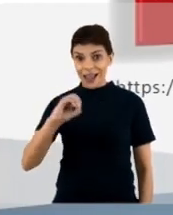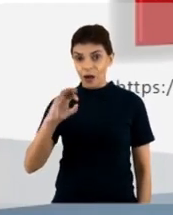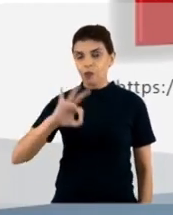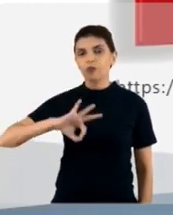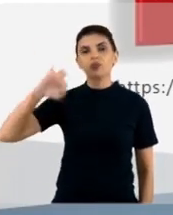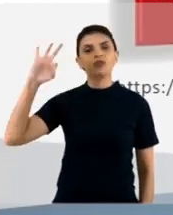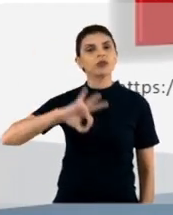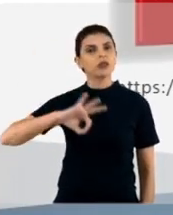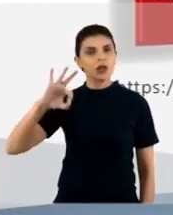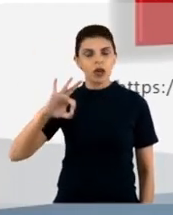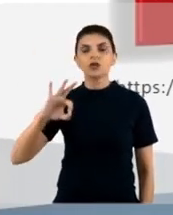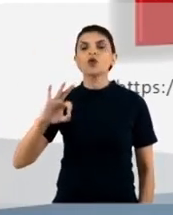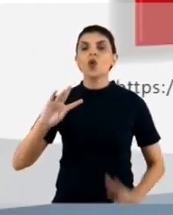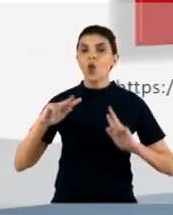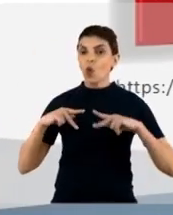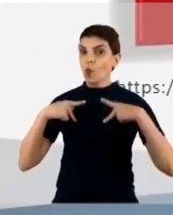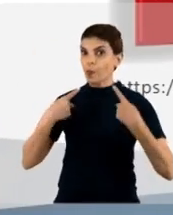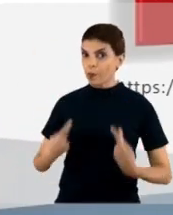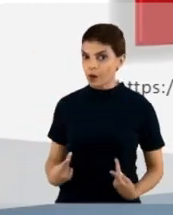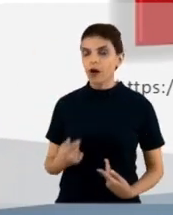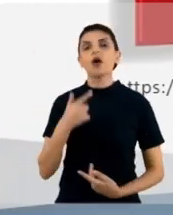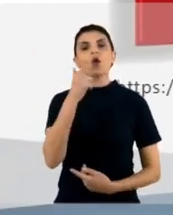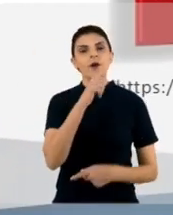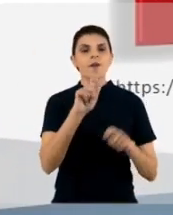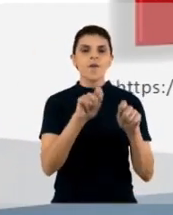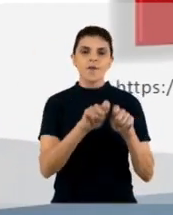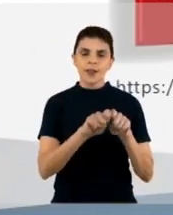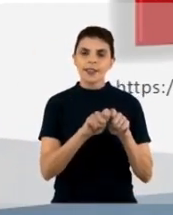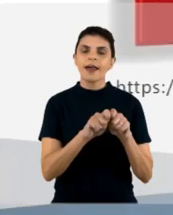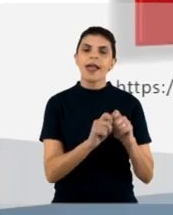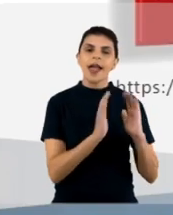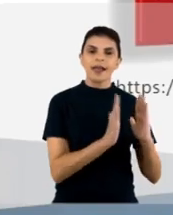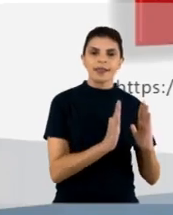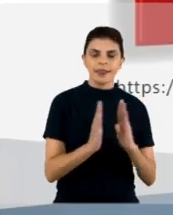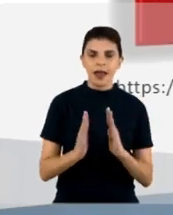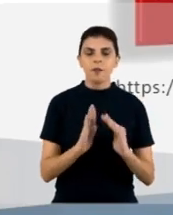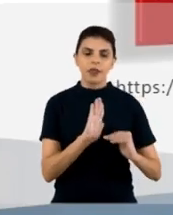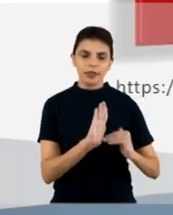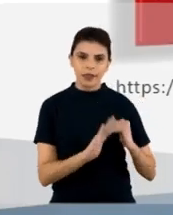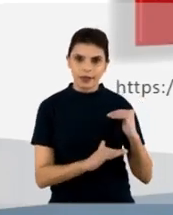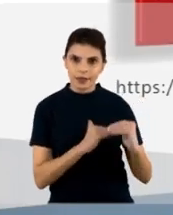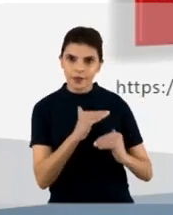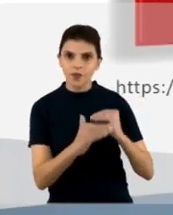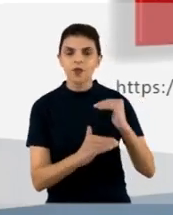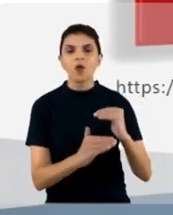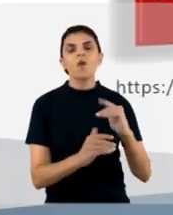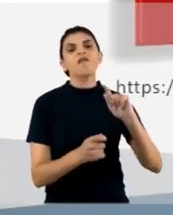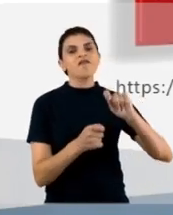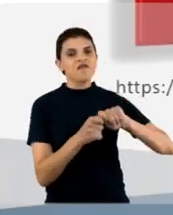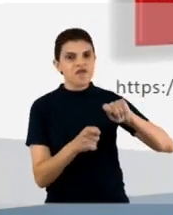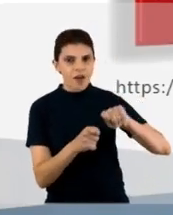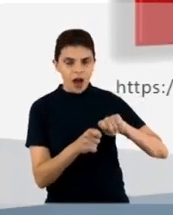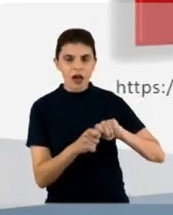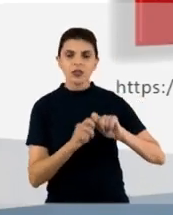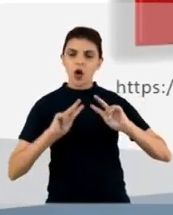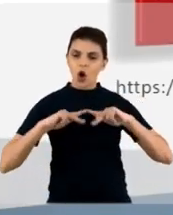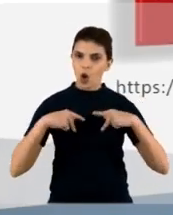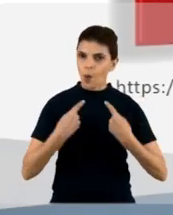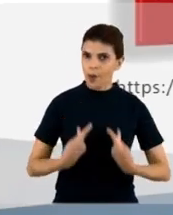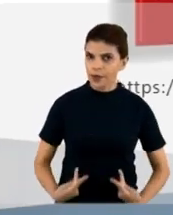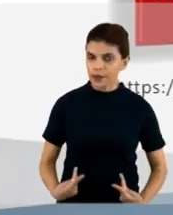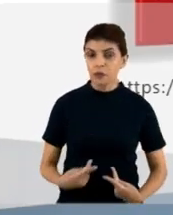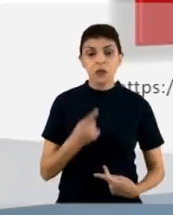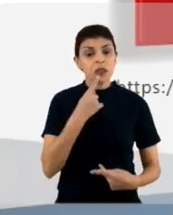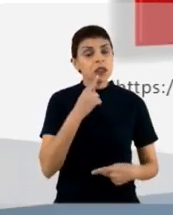e a partir daí, então, nós temos que realizar uma etapa adicional de desenvolvimento, que é a humanização.